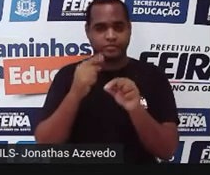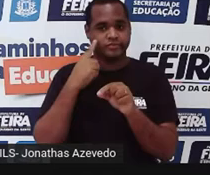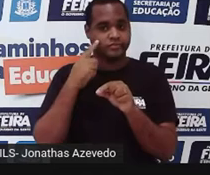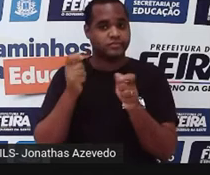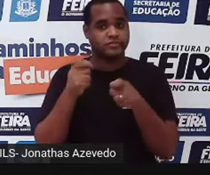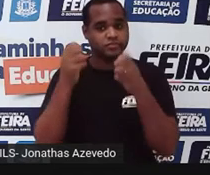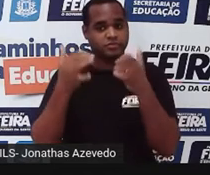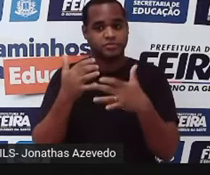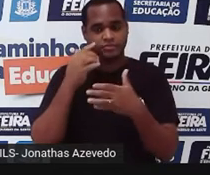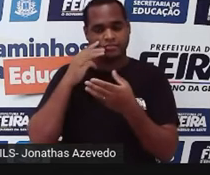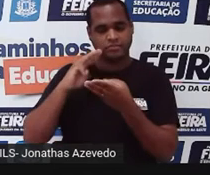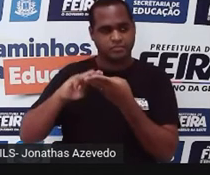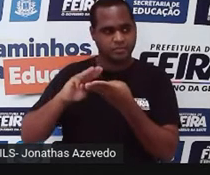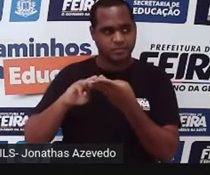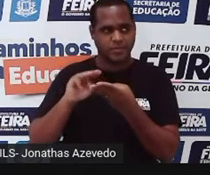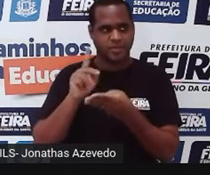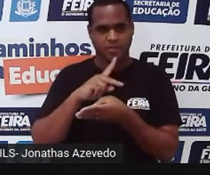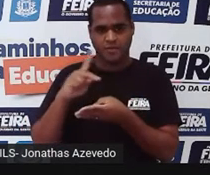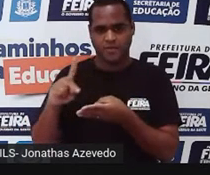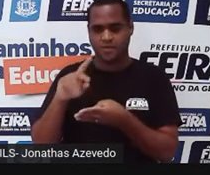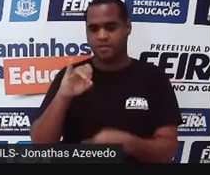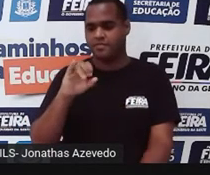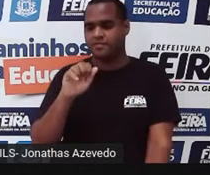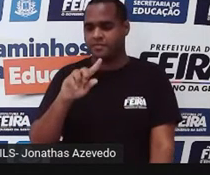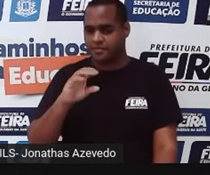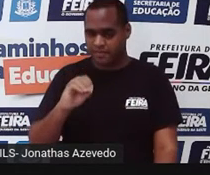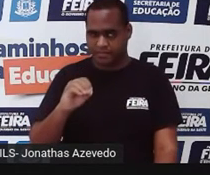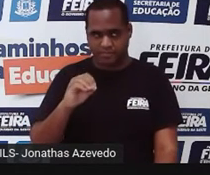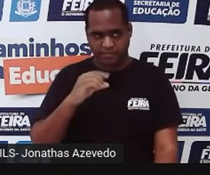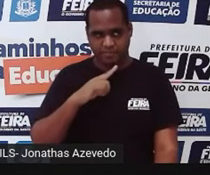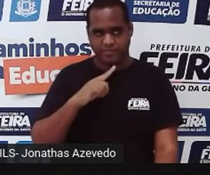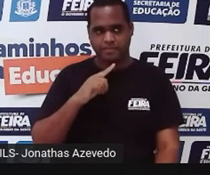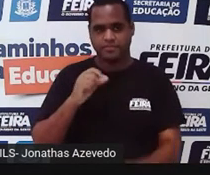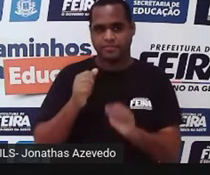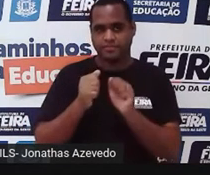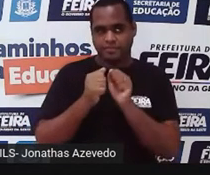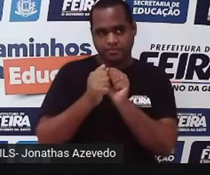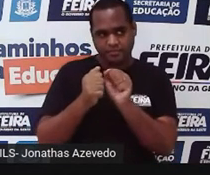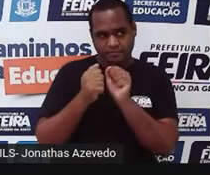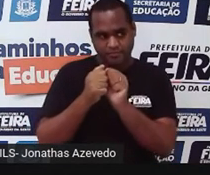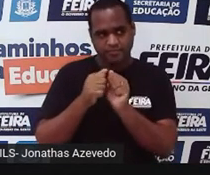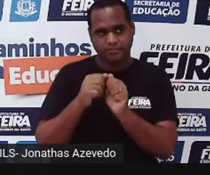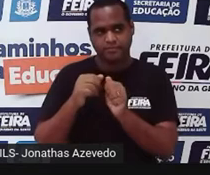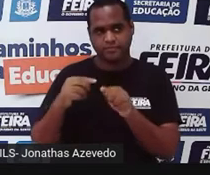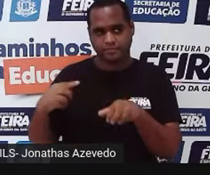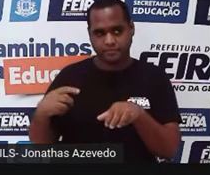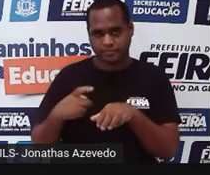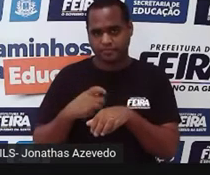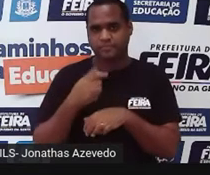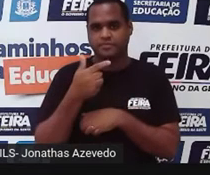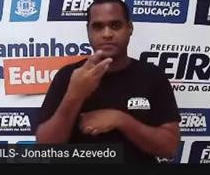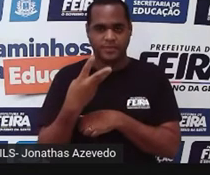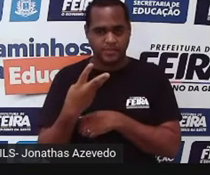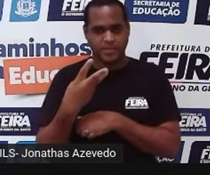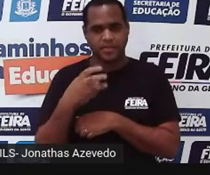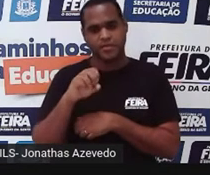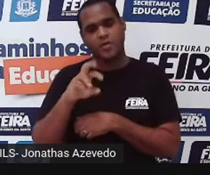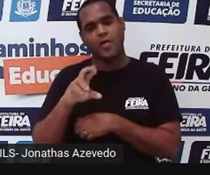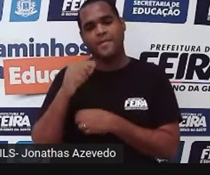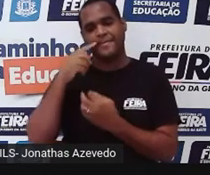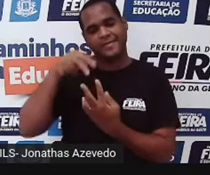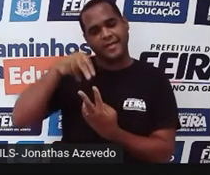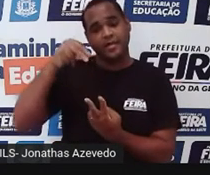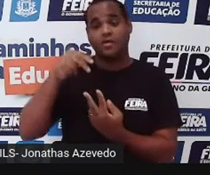né? Vamos lembrar aí de matemática com o professor Iago. Juntou o espermatozoide com 23 cromossomos e o ovócito com 24,